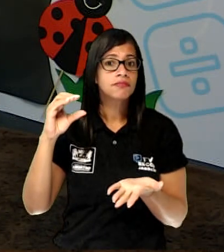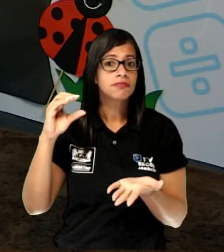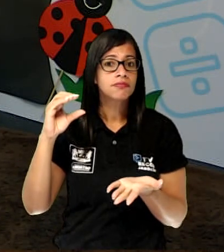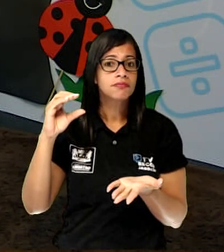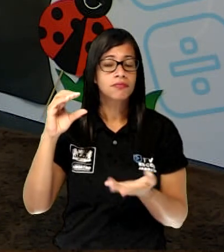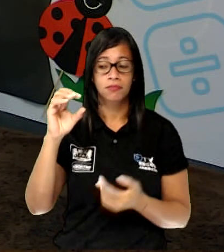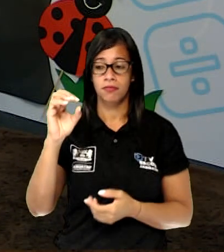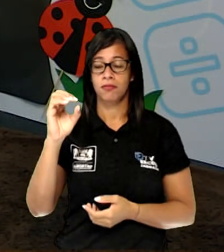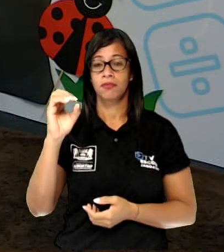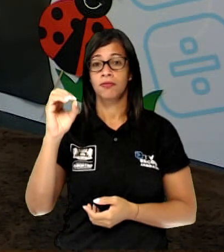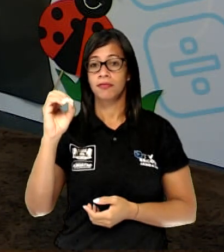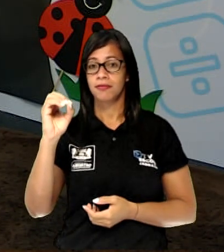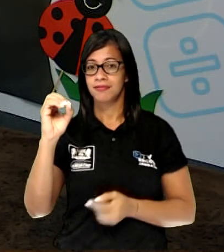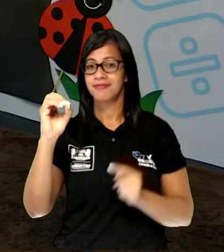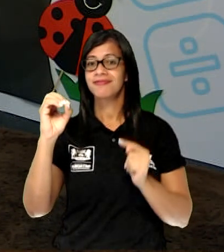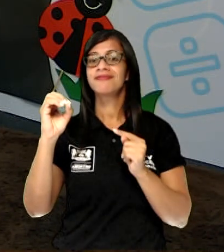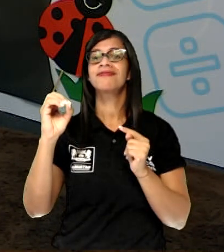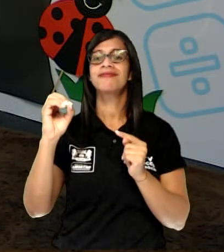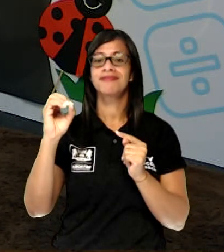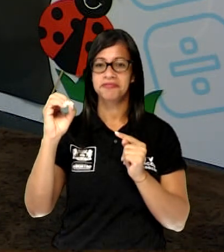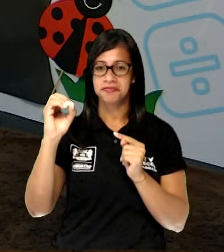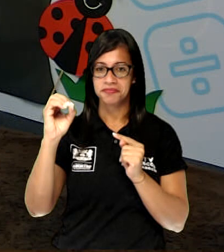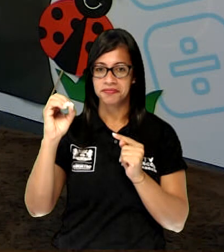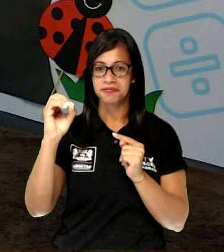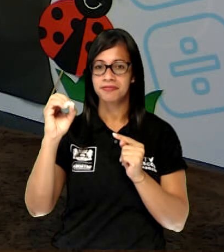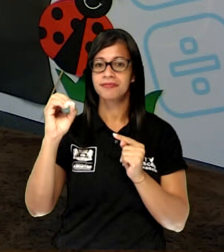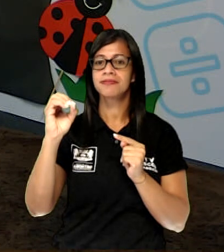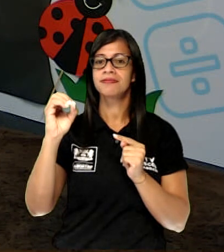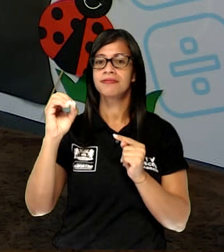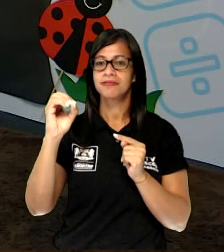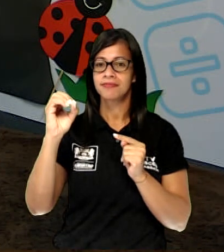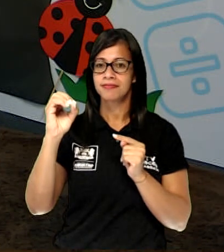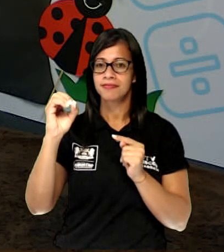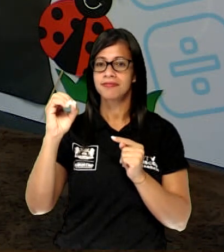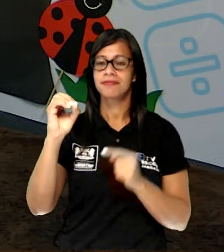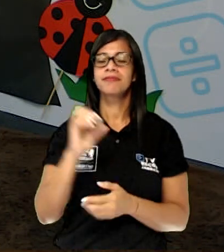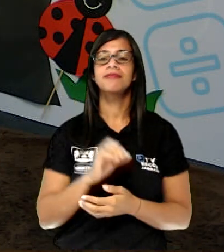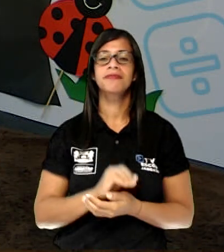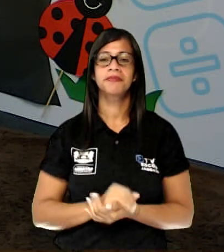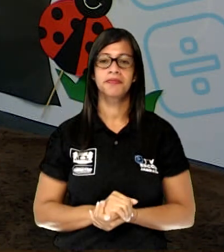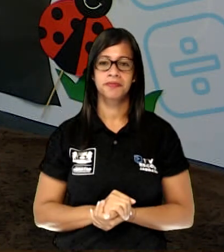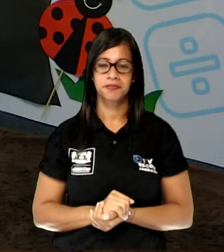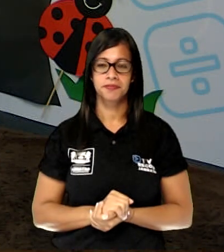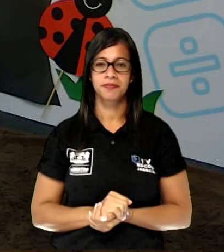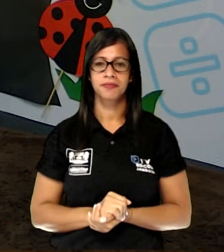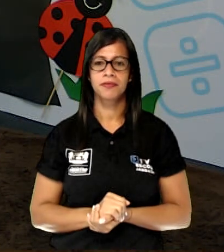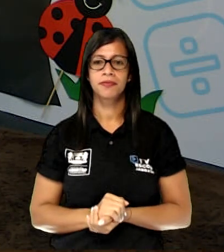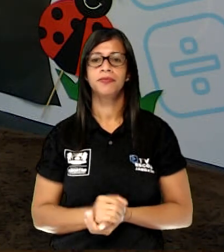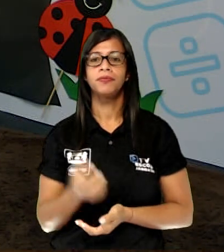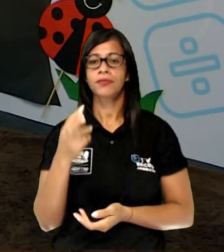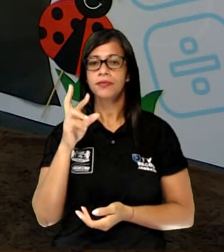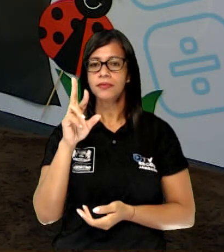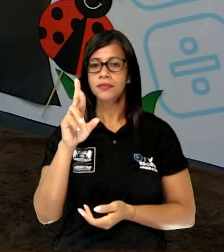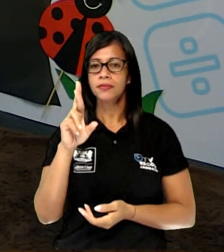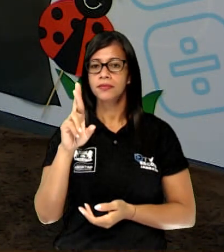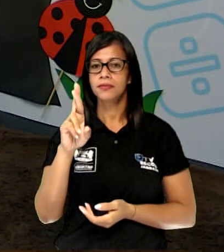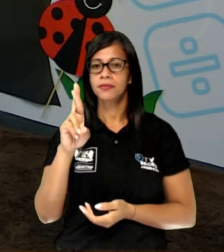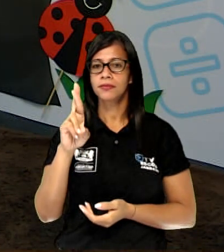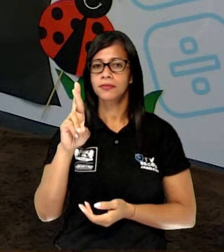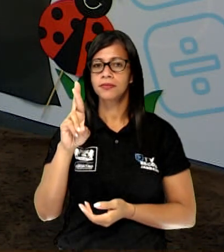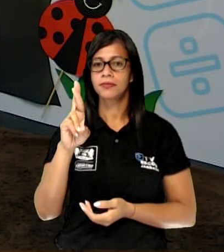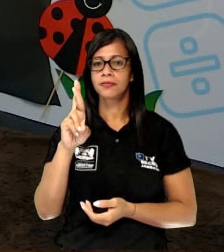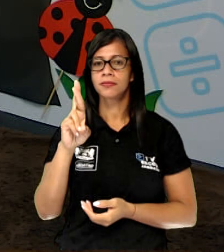Olha ela aqui. Coruja. C com O. Agora, RU. O R.